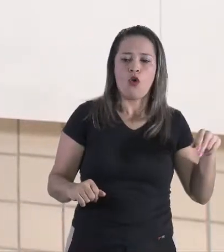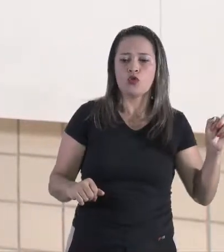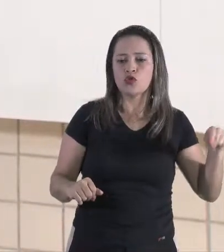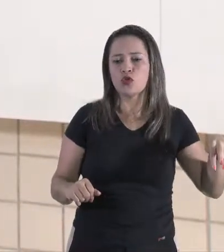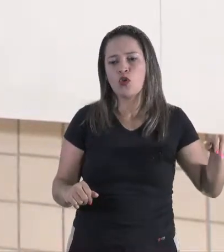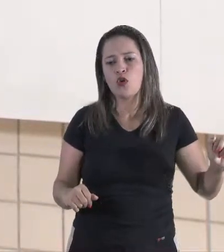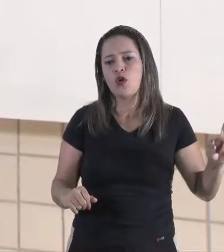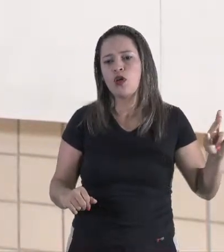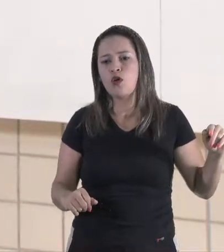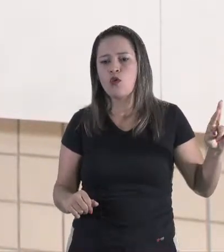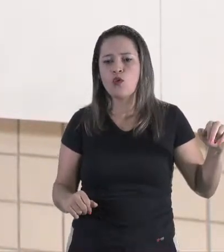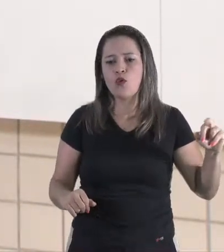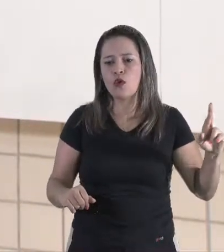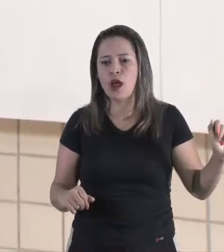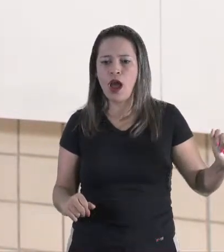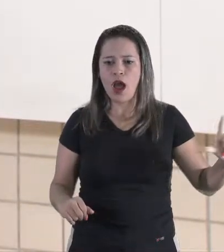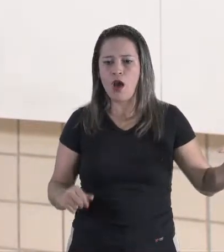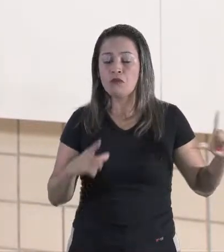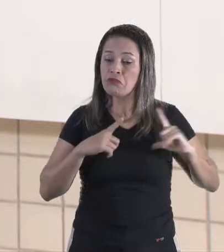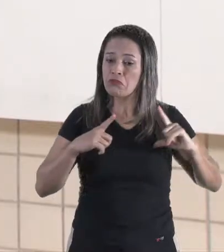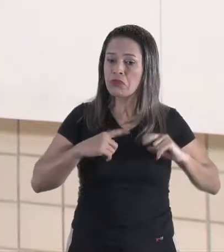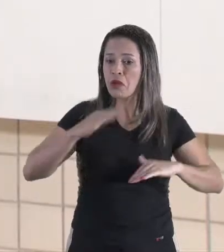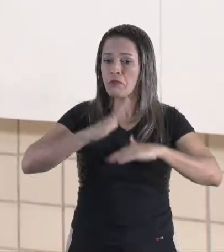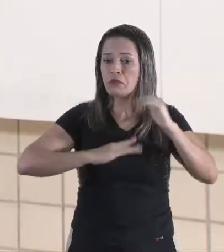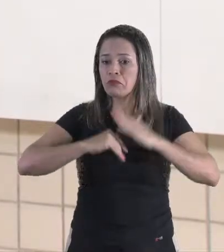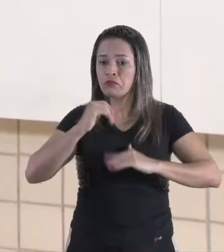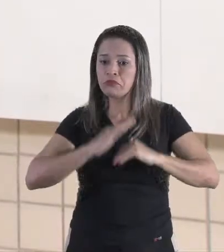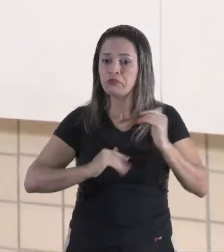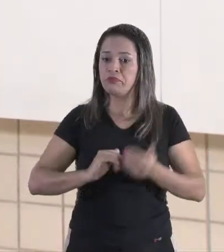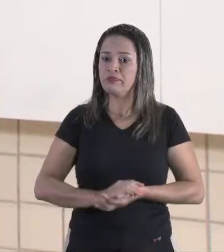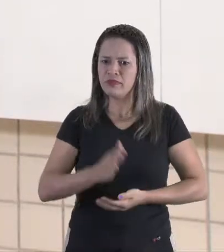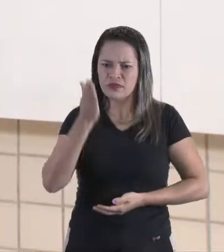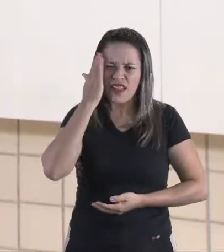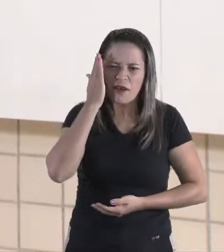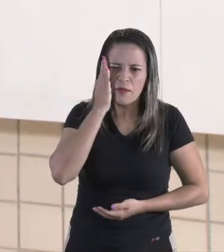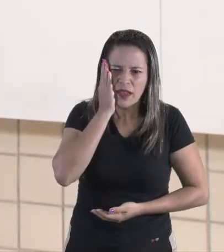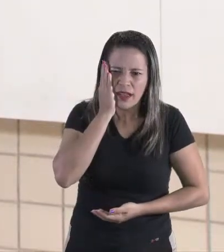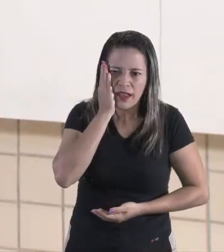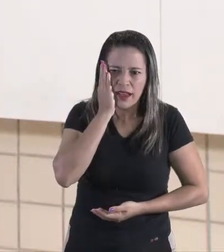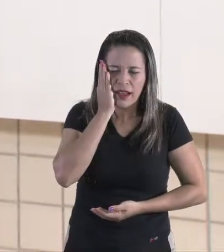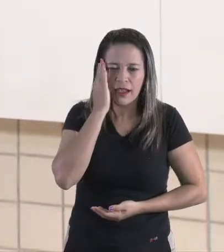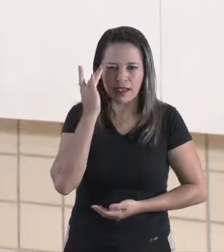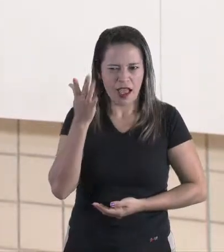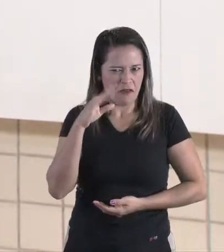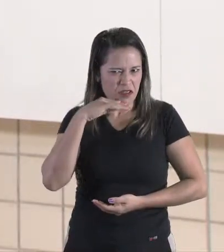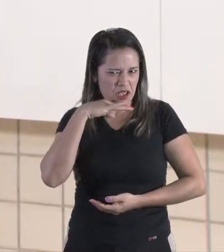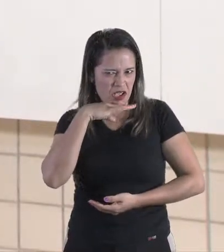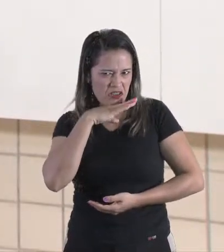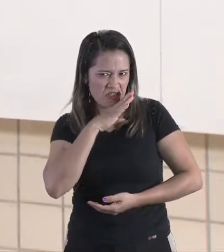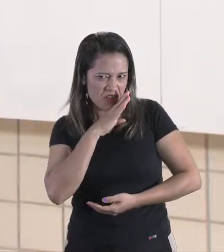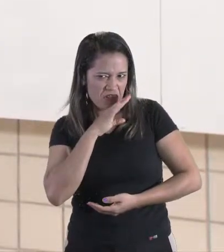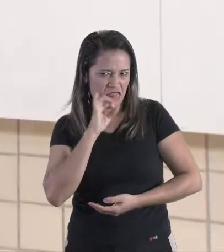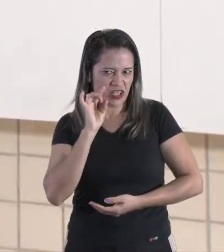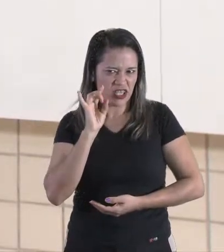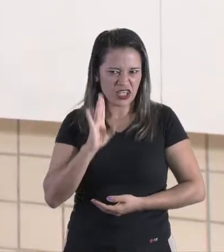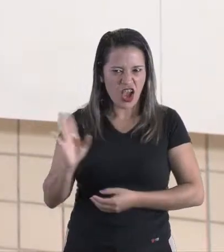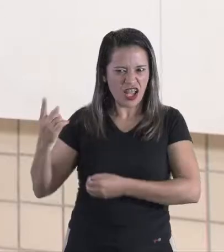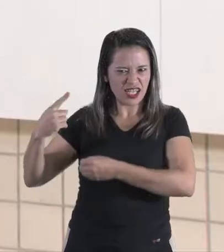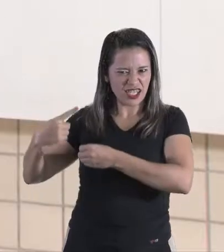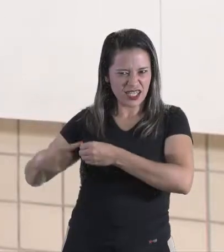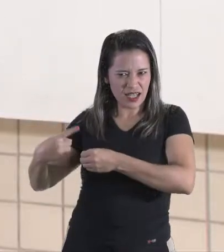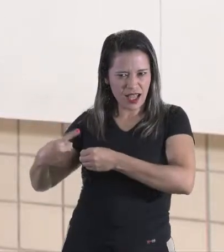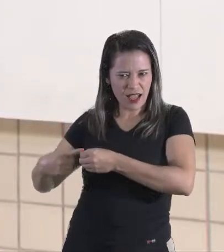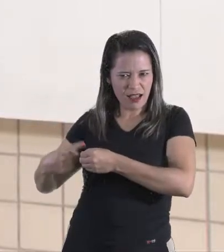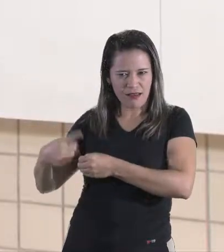nós temos profissões. Você sabia? Ah, você achava que só na cidade